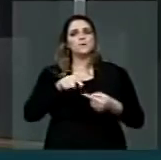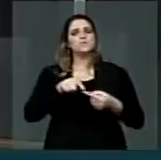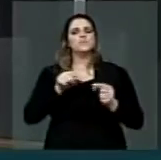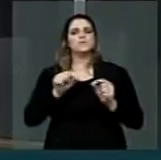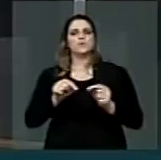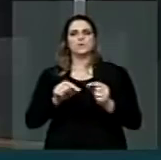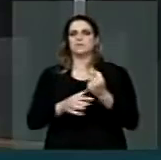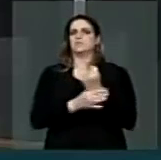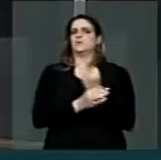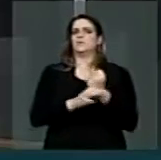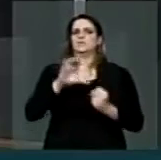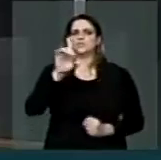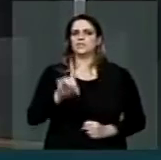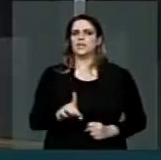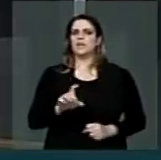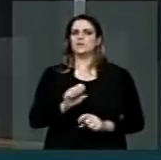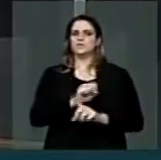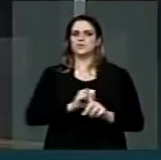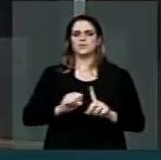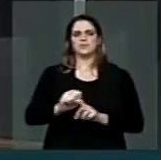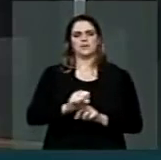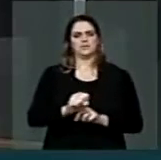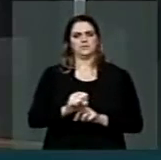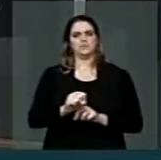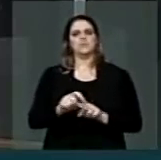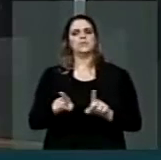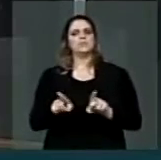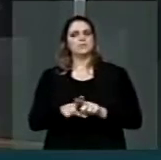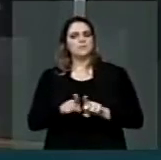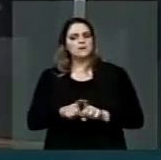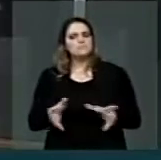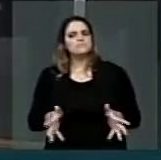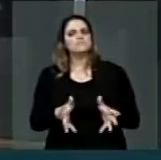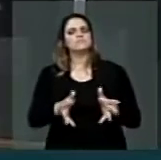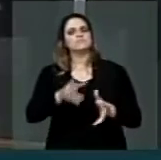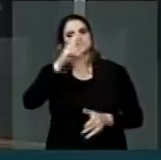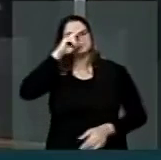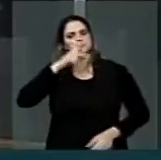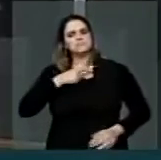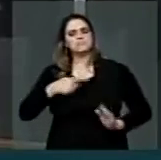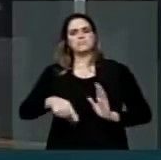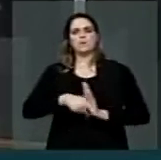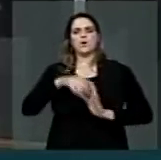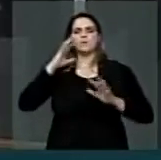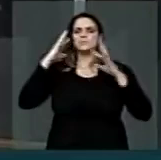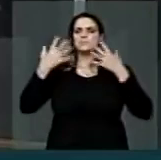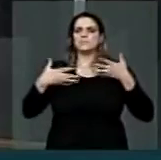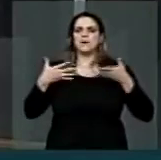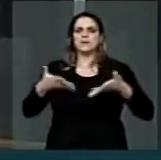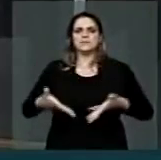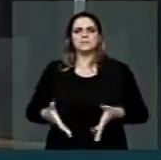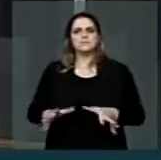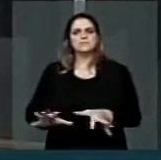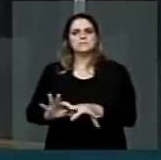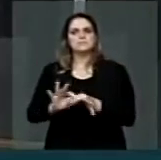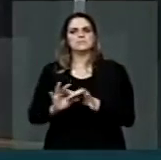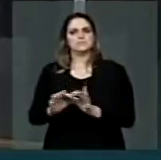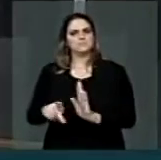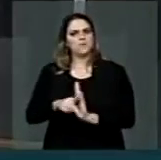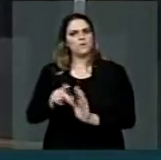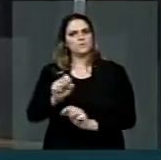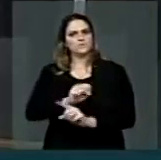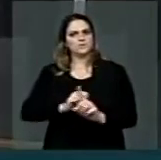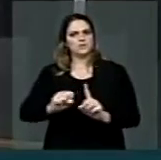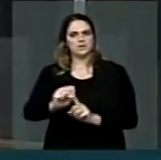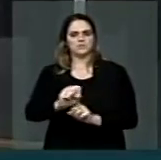os direitos sociais do idoso, criando condições para a promoção de sua autonomia, integração e participação efetiva na sociedade.